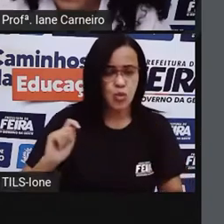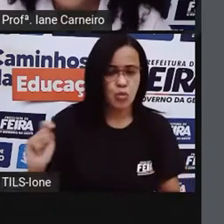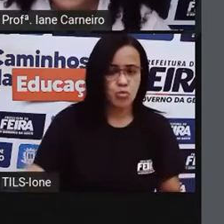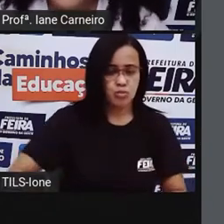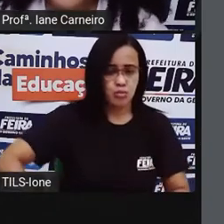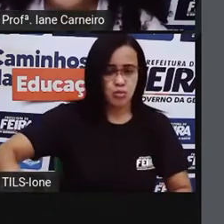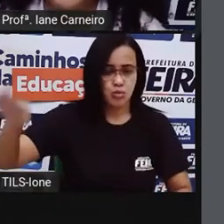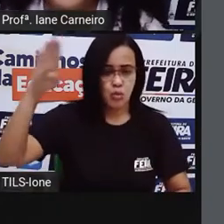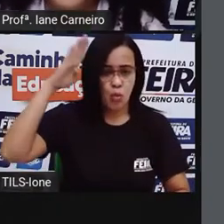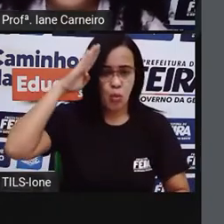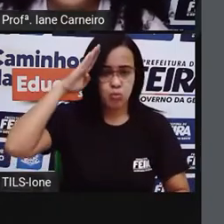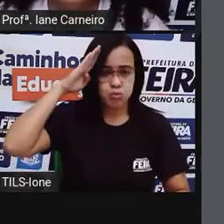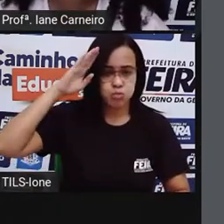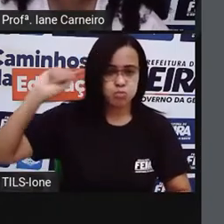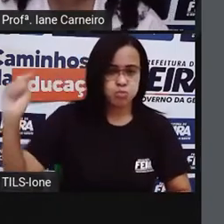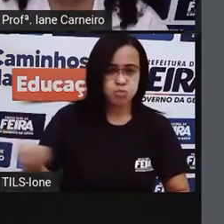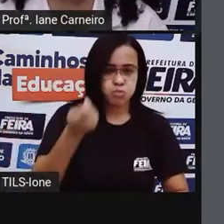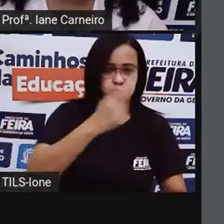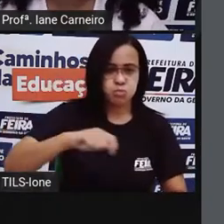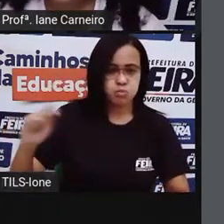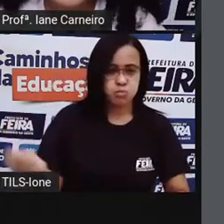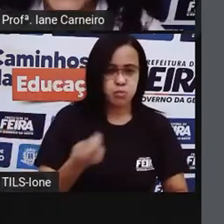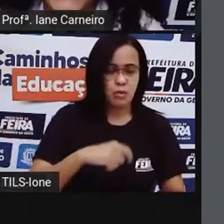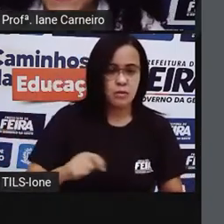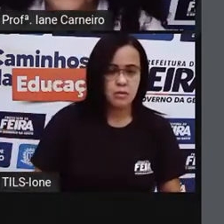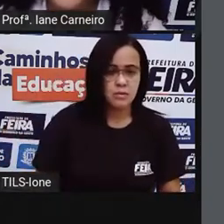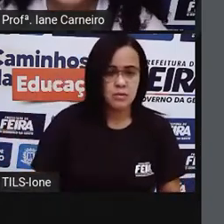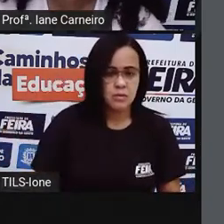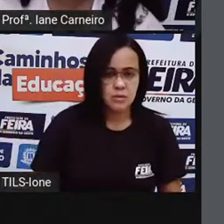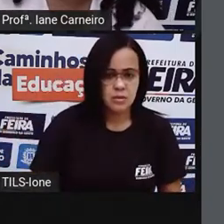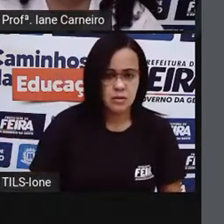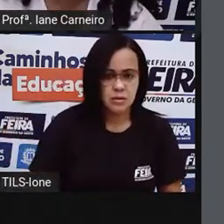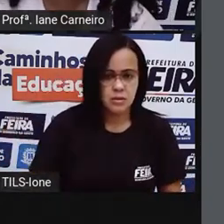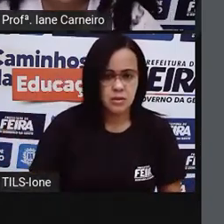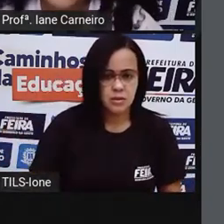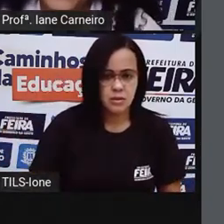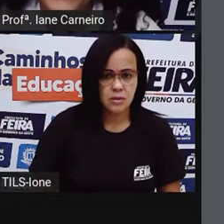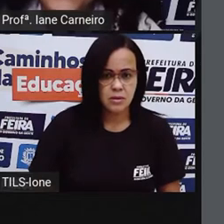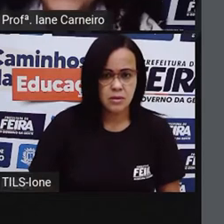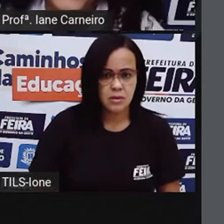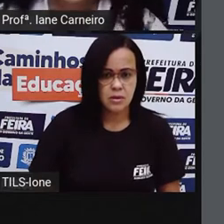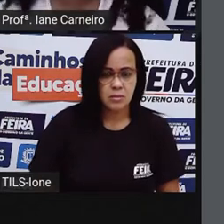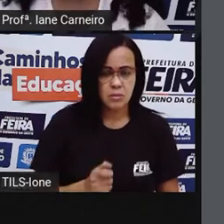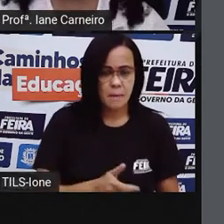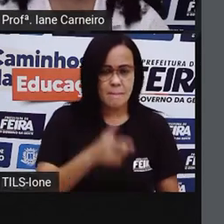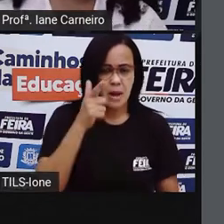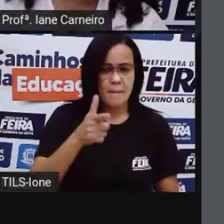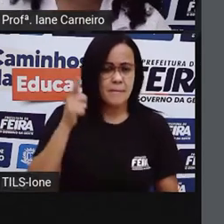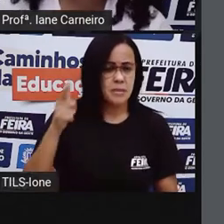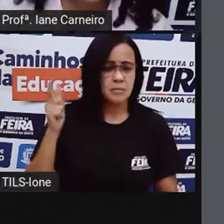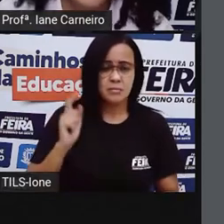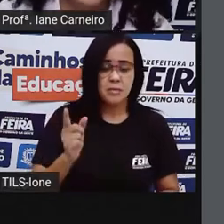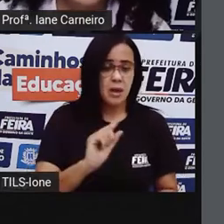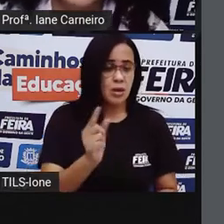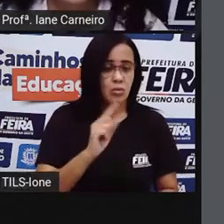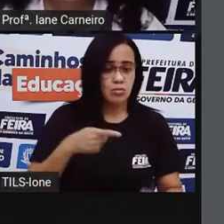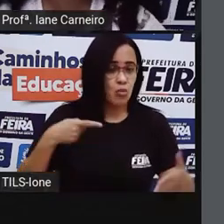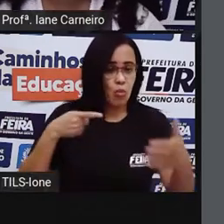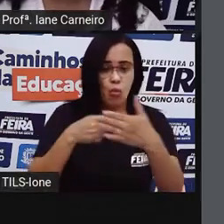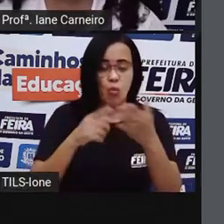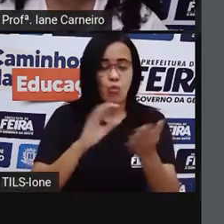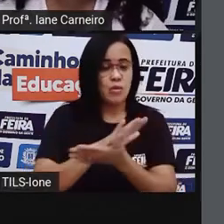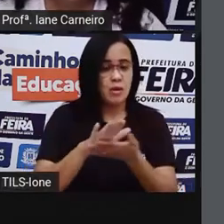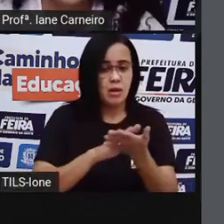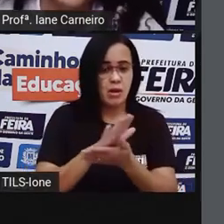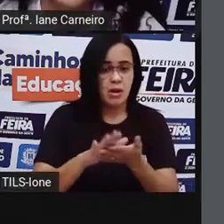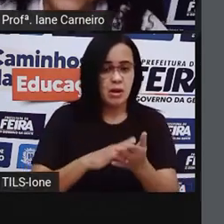para os matarem. Os tiros não acertaram em bichinhos tão pequenos, que comiam dicionários e